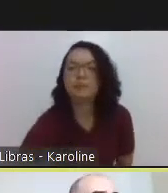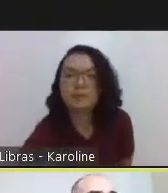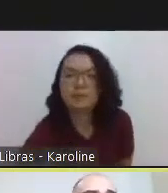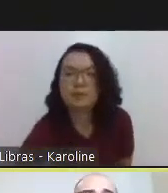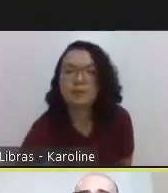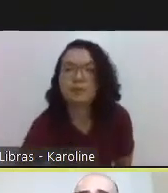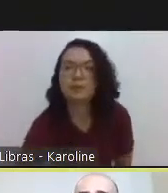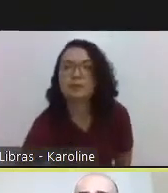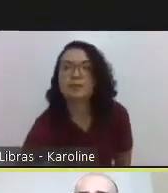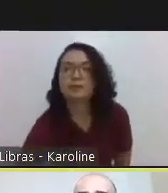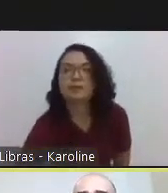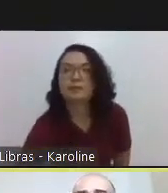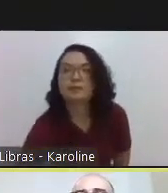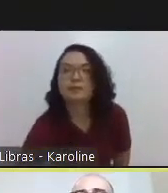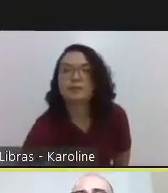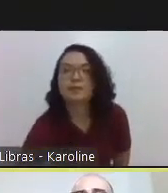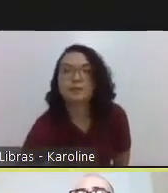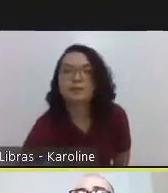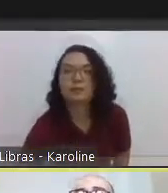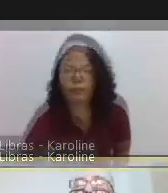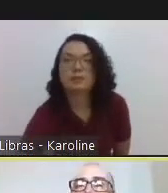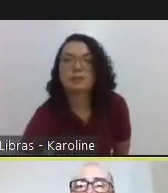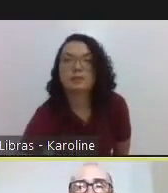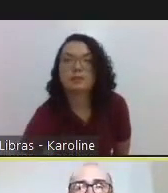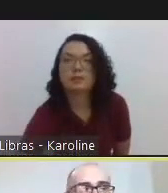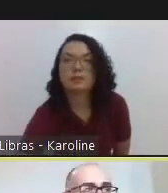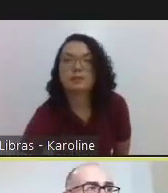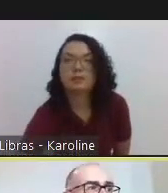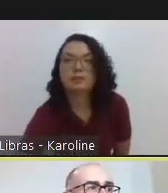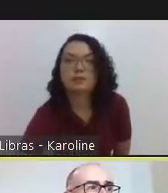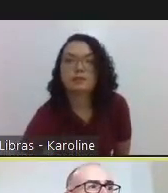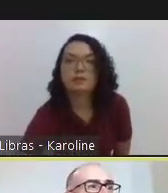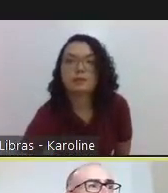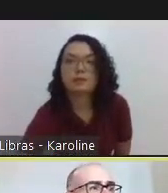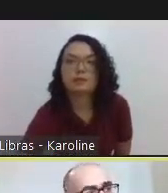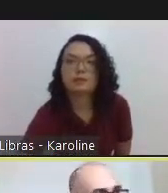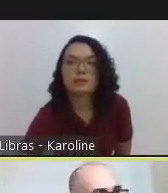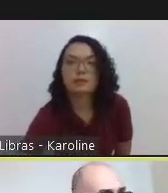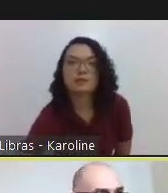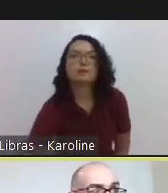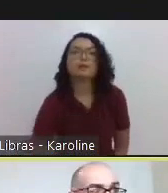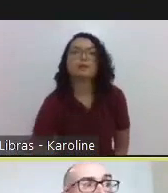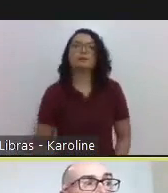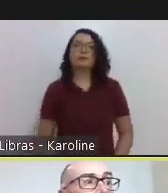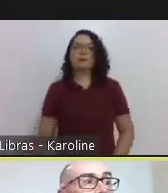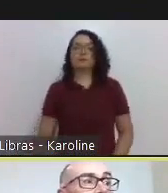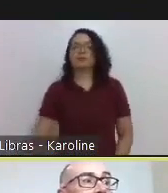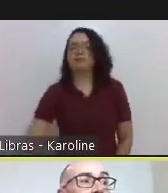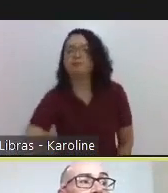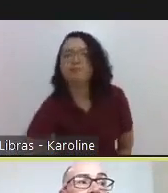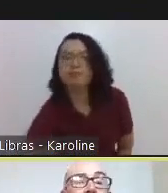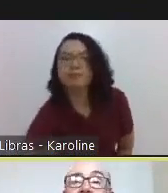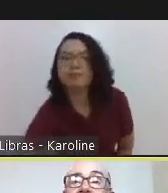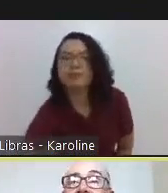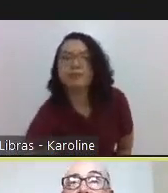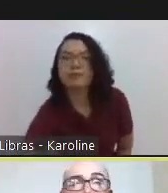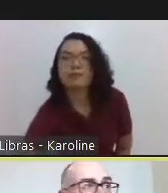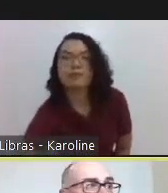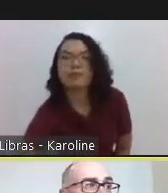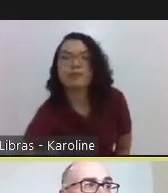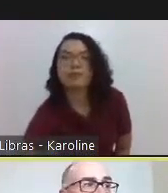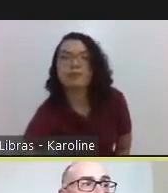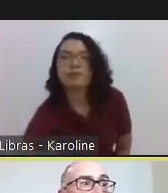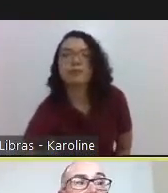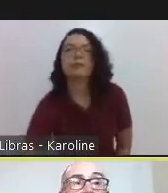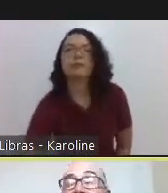muito convencionales, e isso reclama um pouco de digestão. O título, Quando os professores